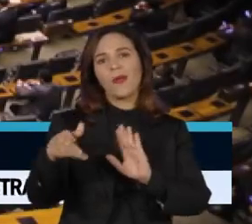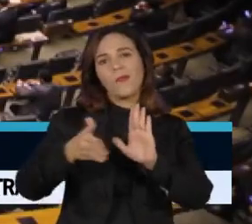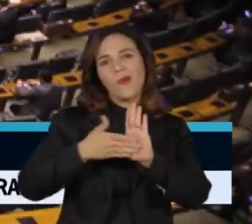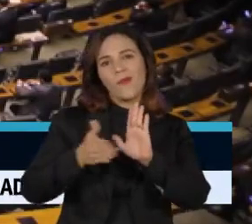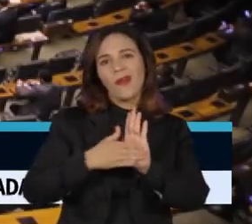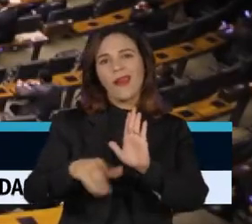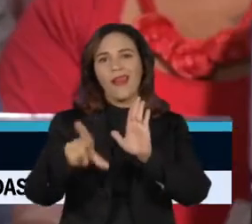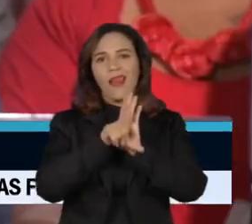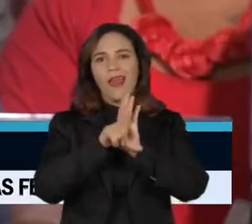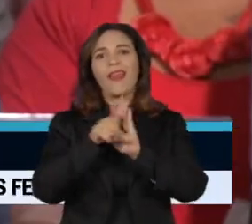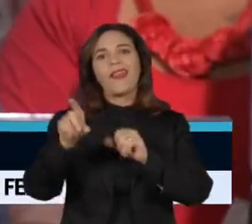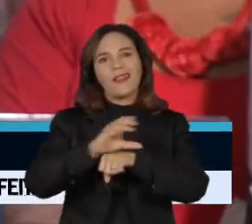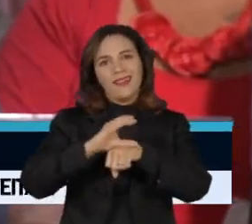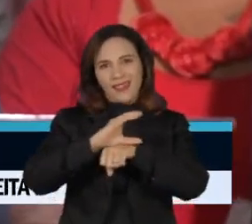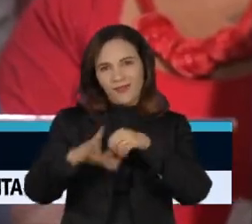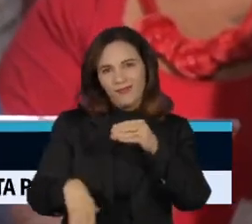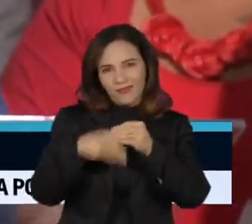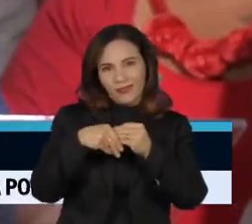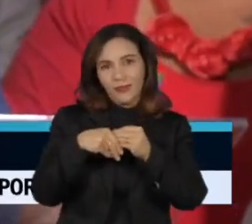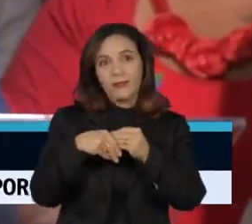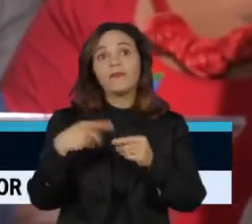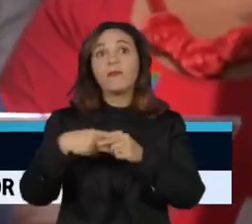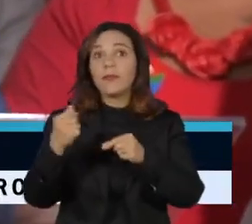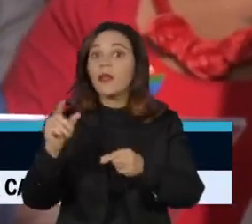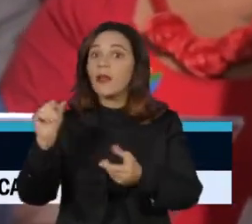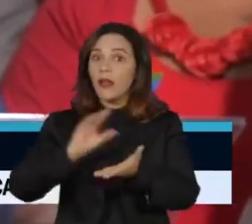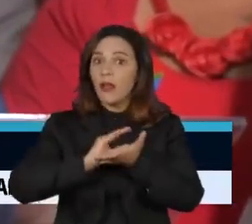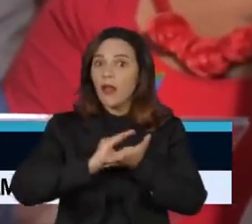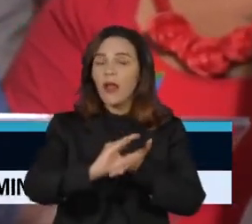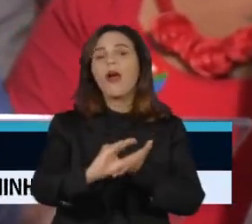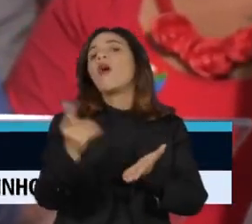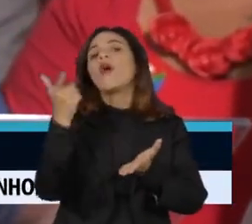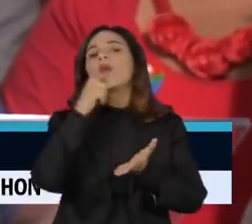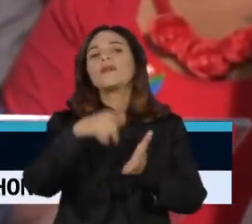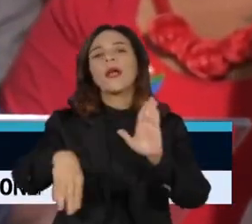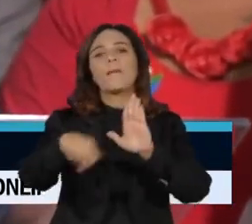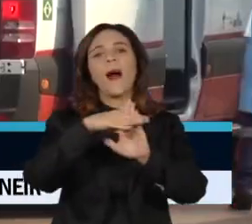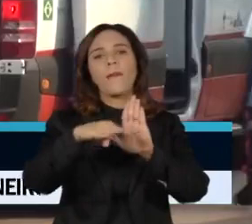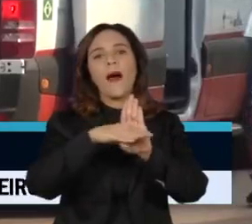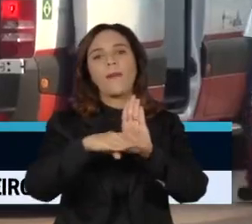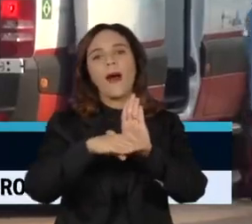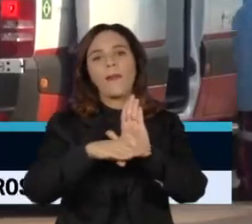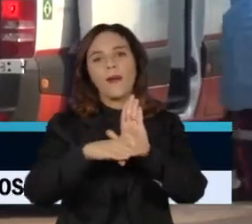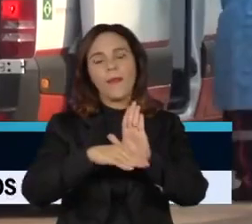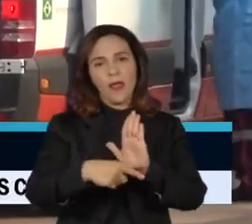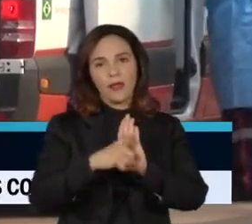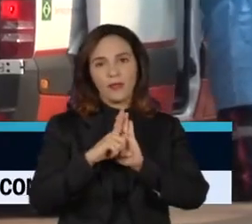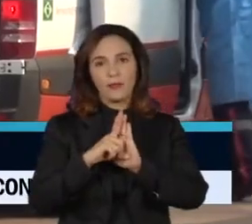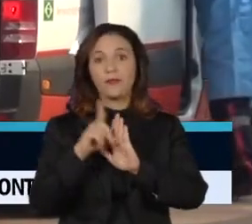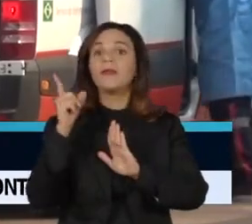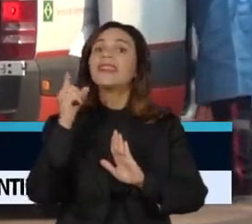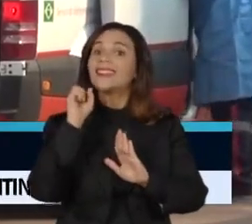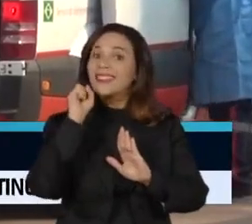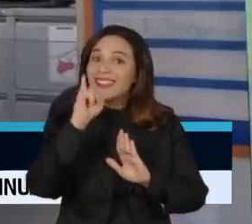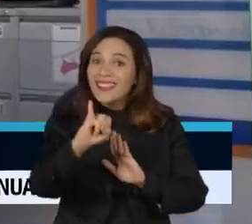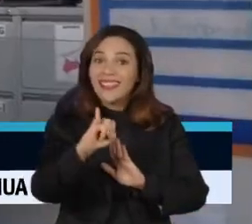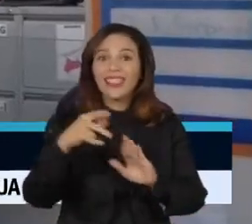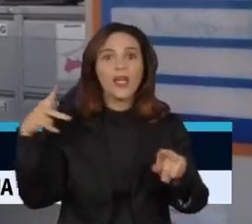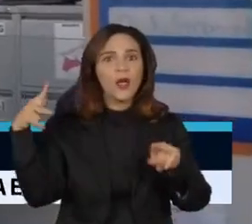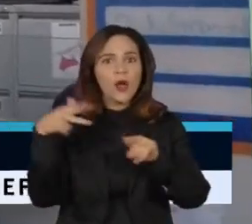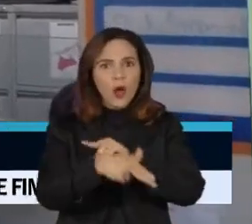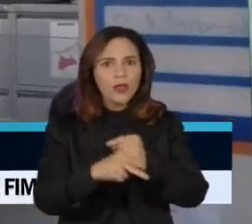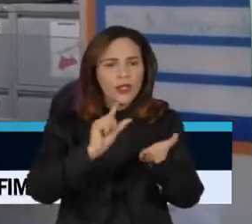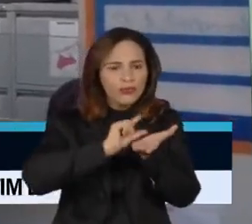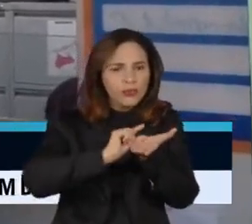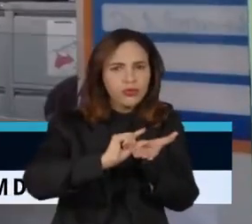de emenda constitucional, já que depende dessa verba para cumprir os compromissos de campanha. O corte se efetivado deve atingir em cheio a